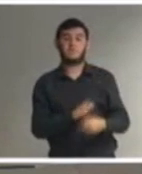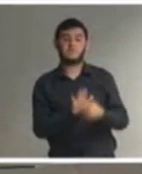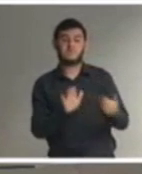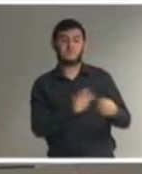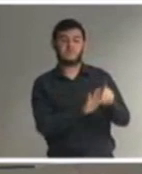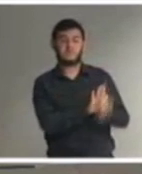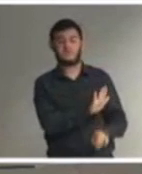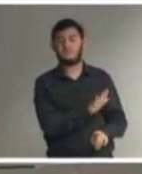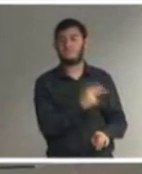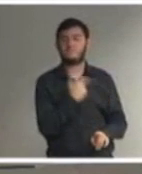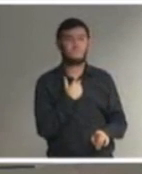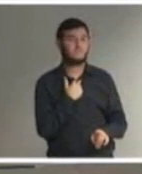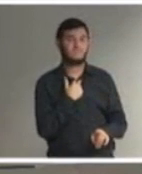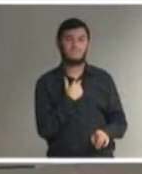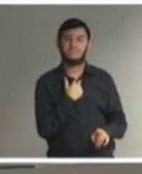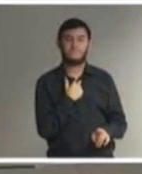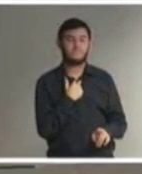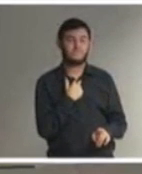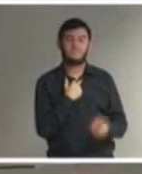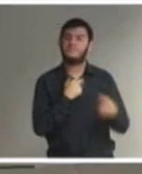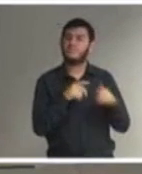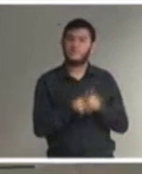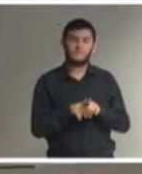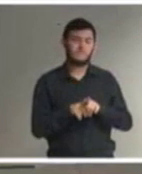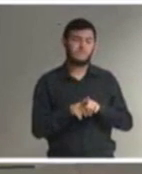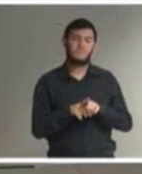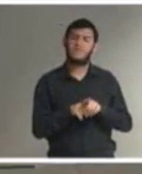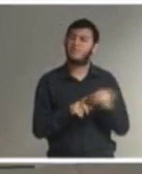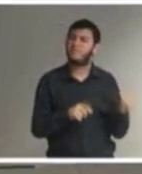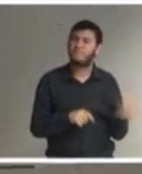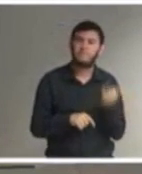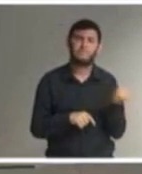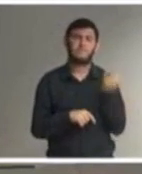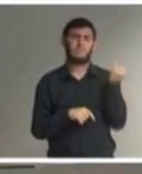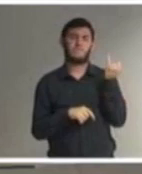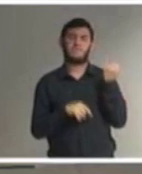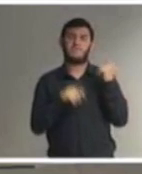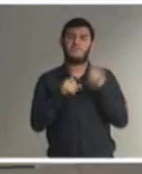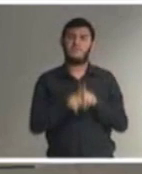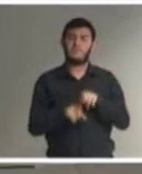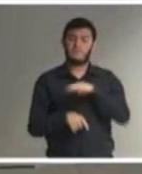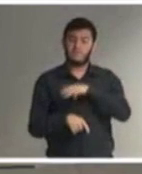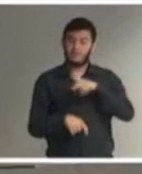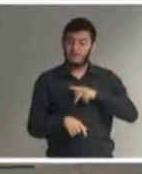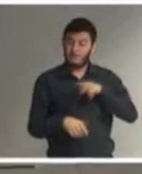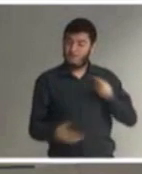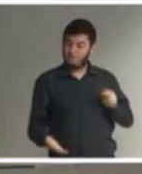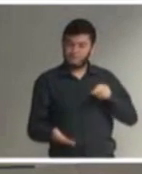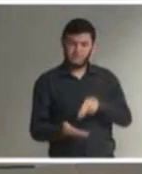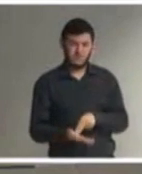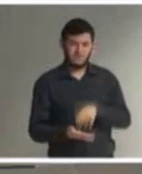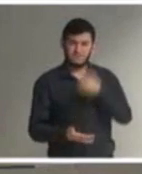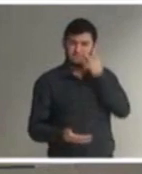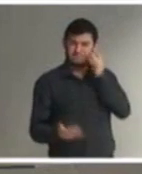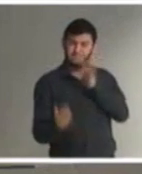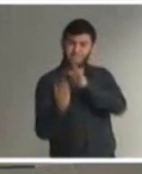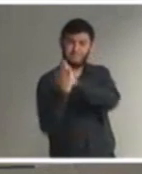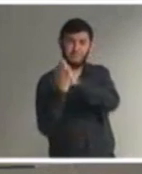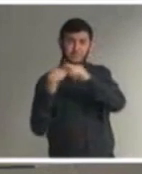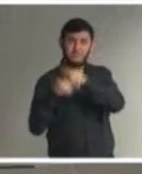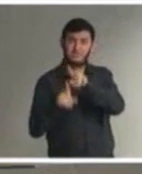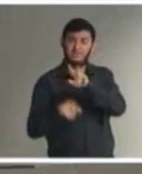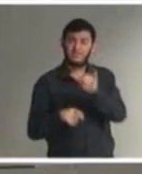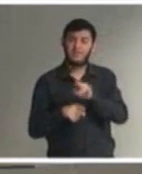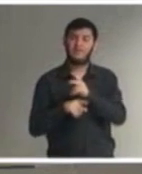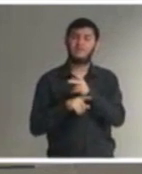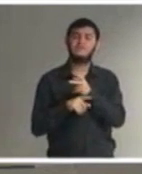ele então é imprescindível que o Ministério Público vá atuar vá verificar quem o que é que os